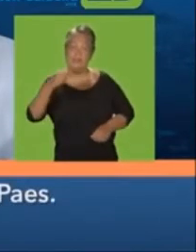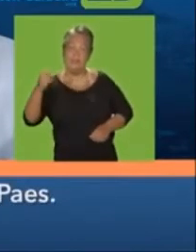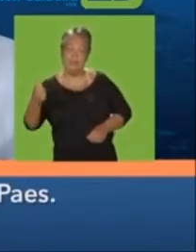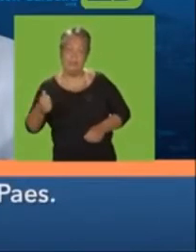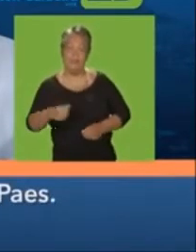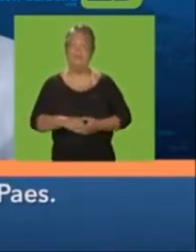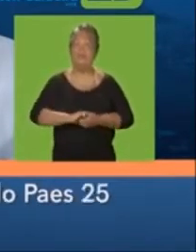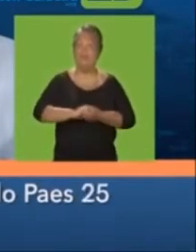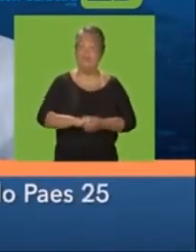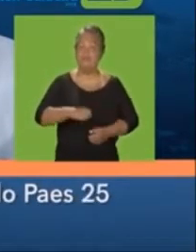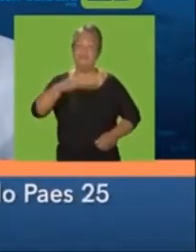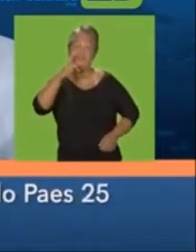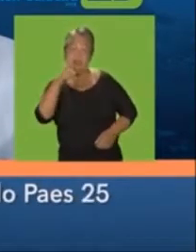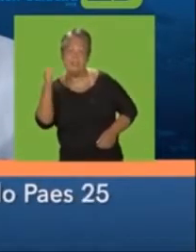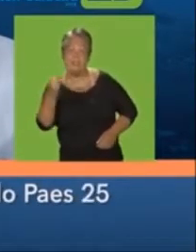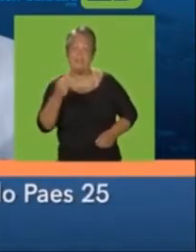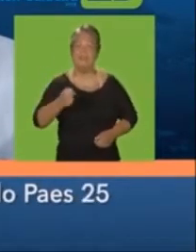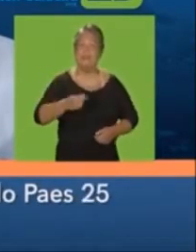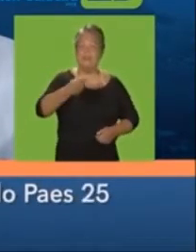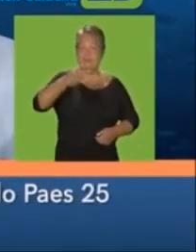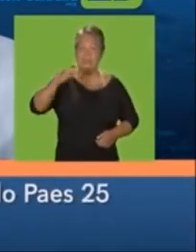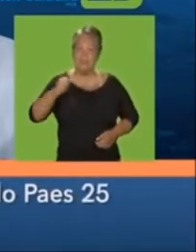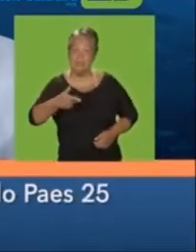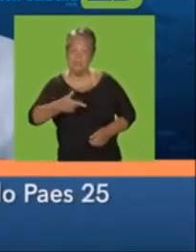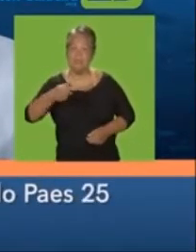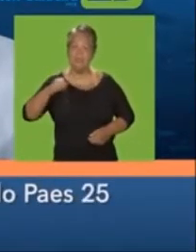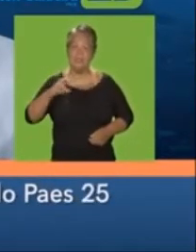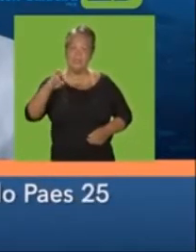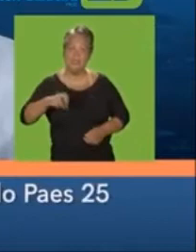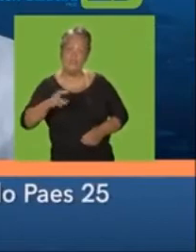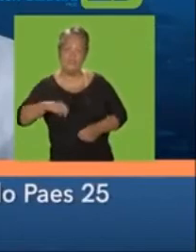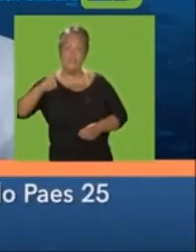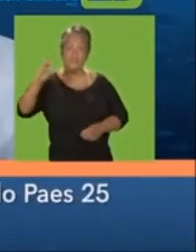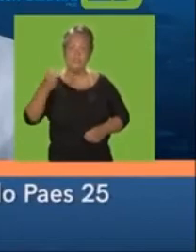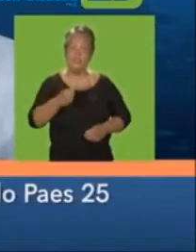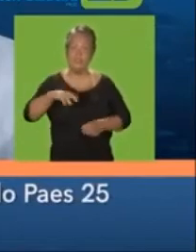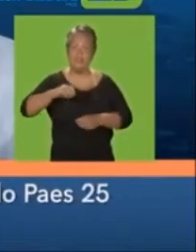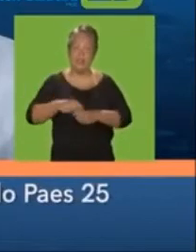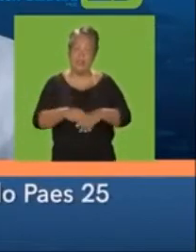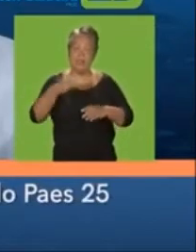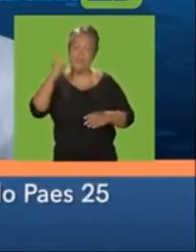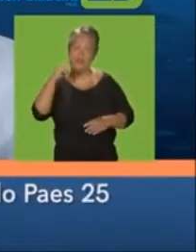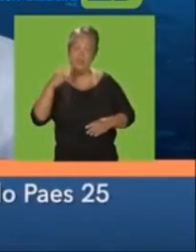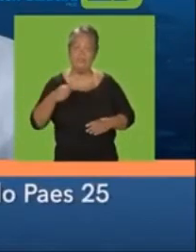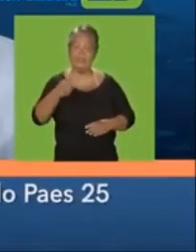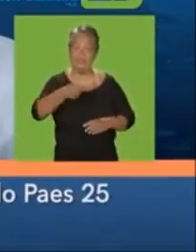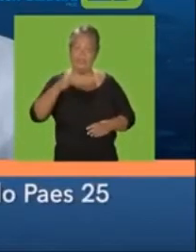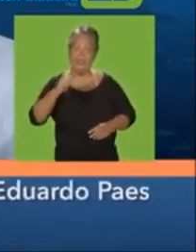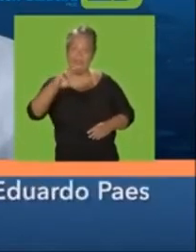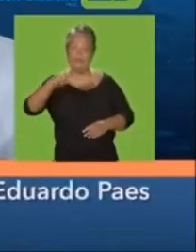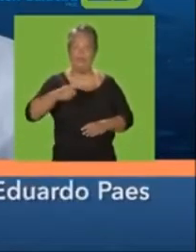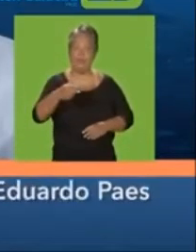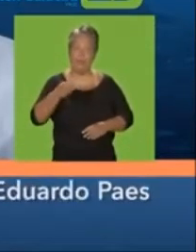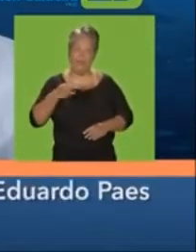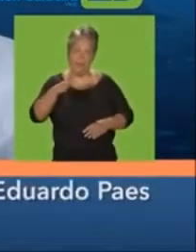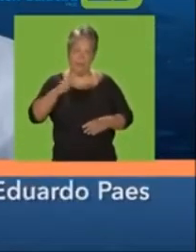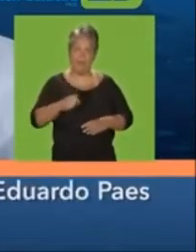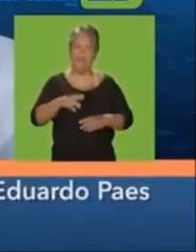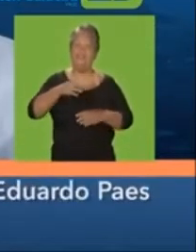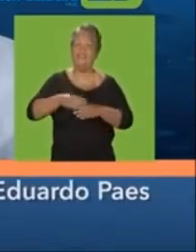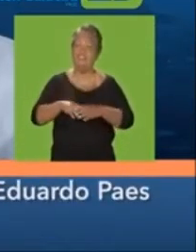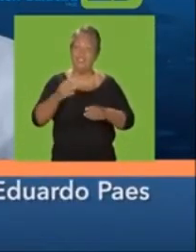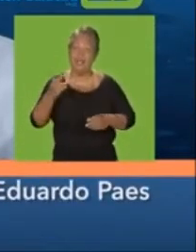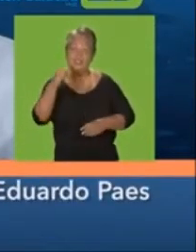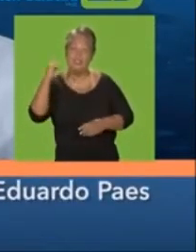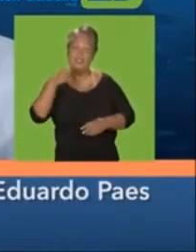7001. Faça sua escolha valer a pena, vote Eduardo Paes 25 e Gilson Araújo, vereador, 70500. Sou Edmar Teixeira,